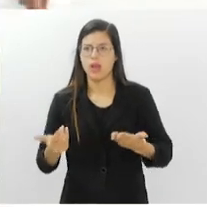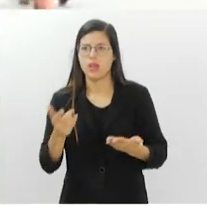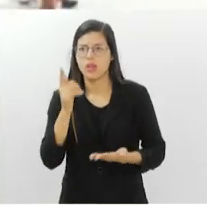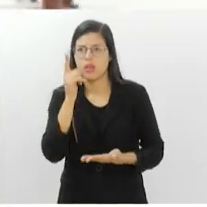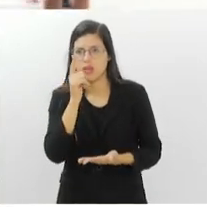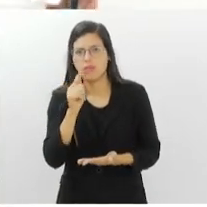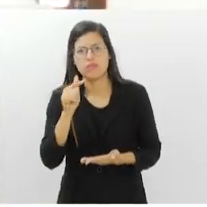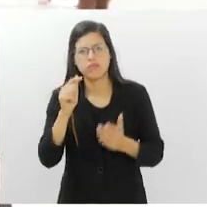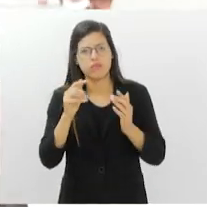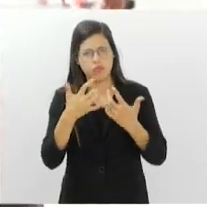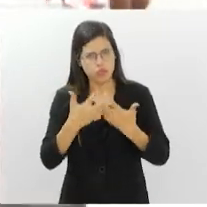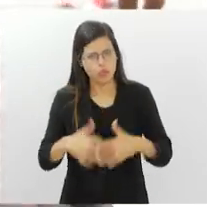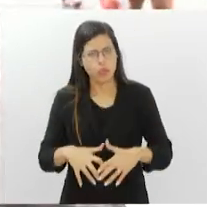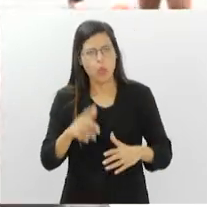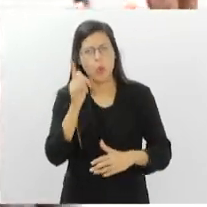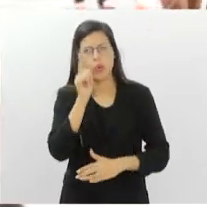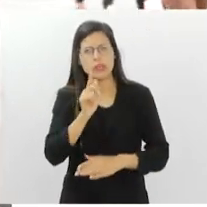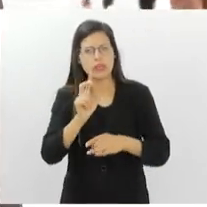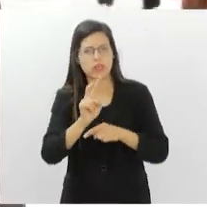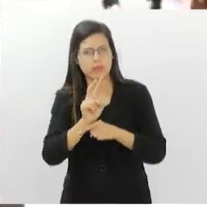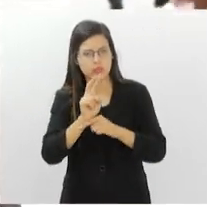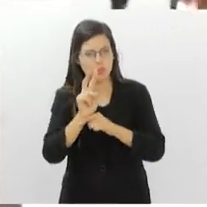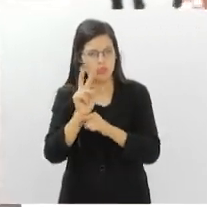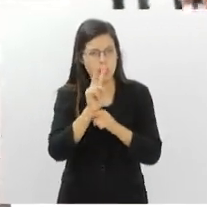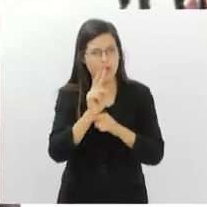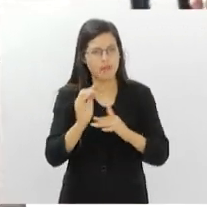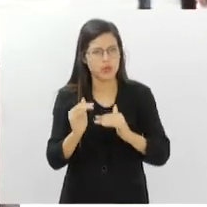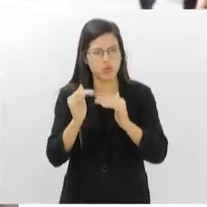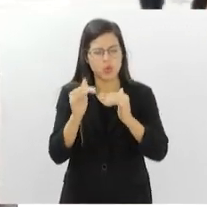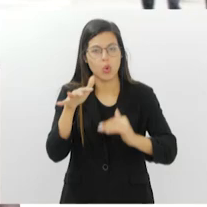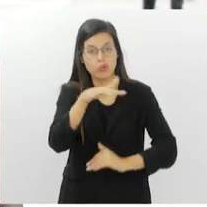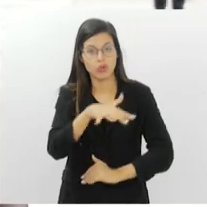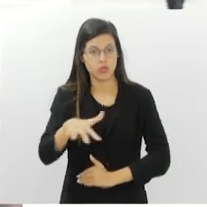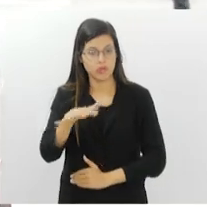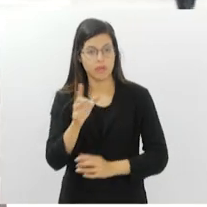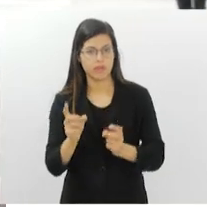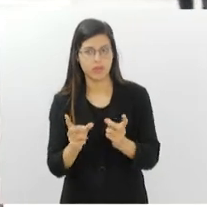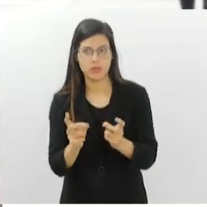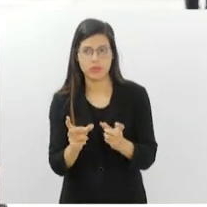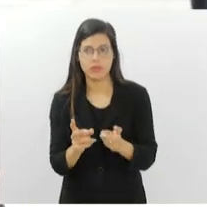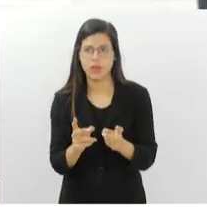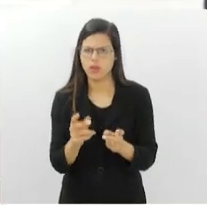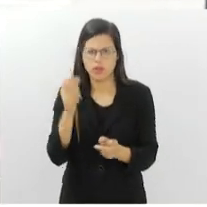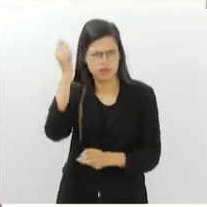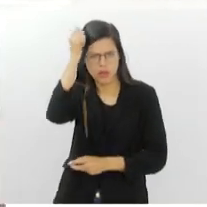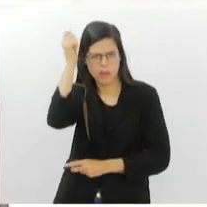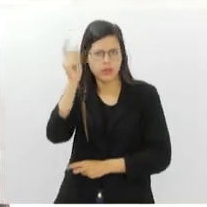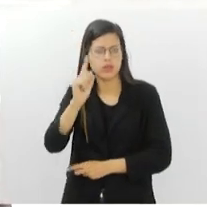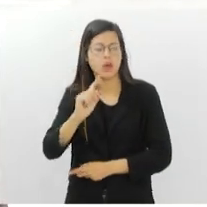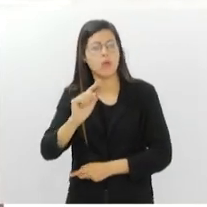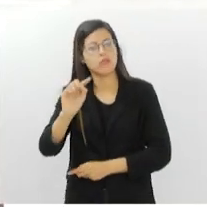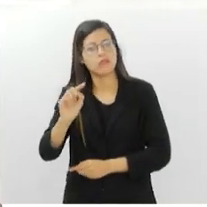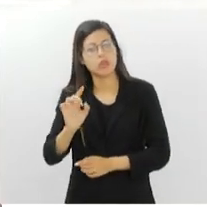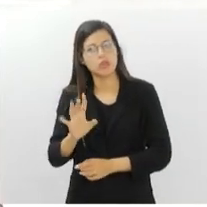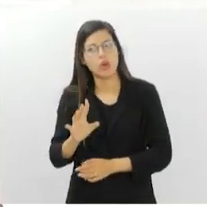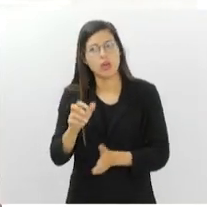Supervisor Geral de Vendas, me dediquei e não me arrependo. Fui mandado embora. Meu chão acabou.